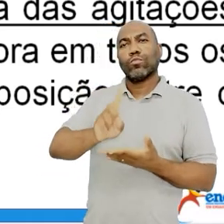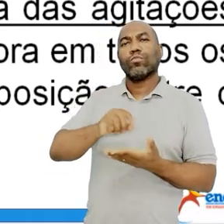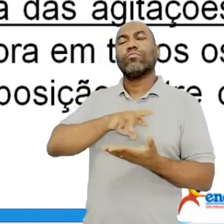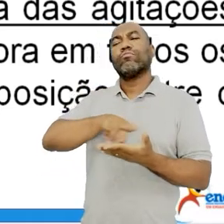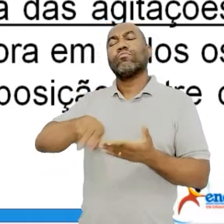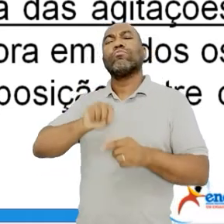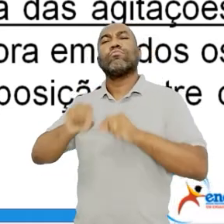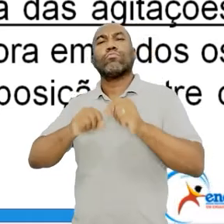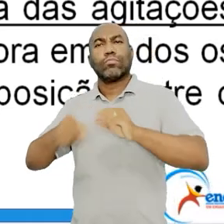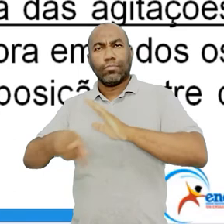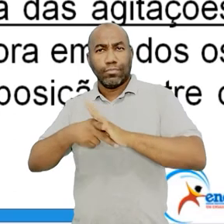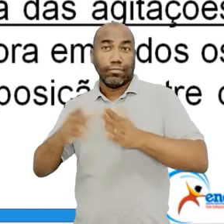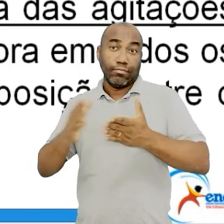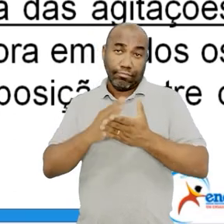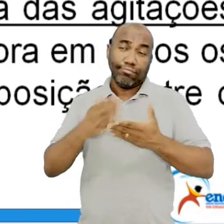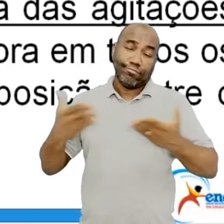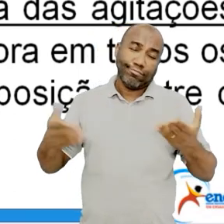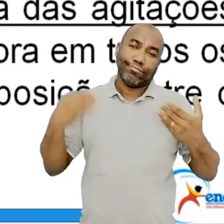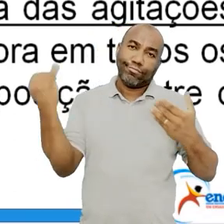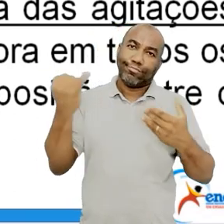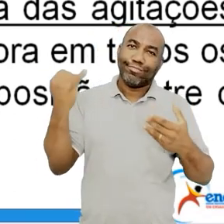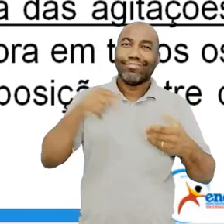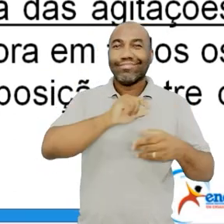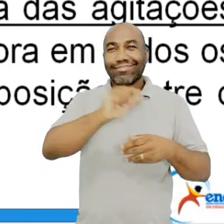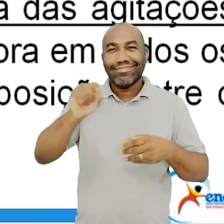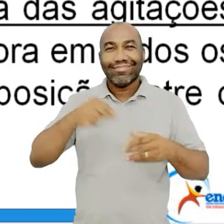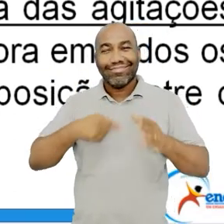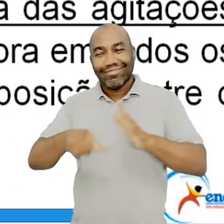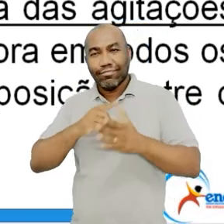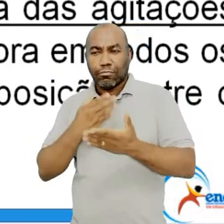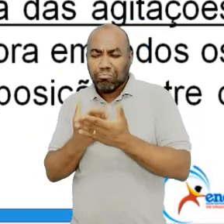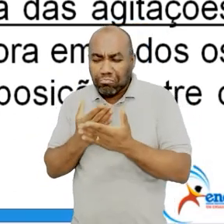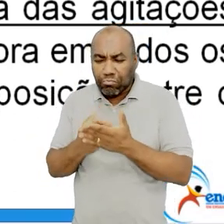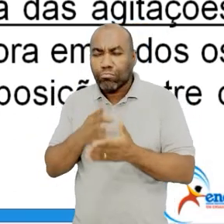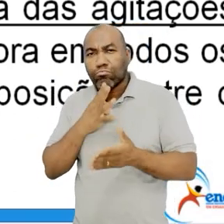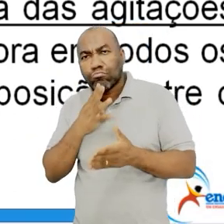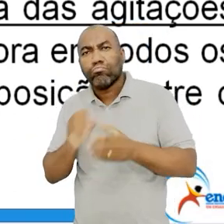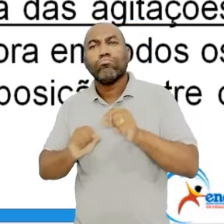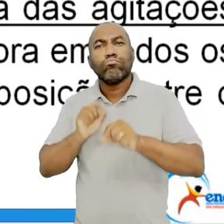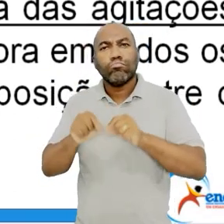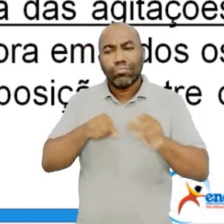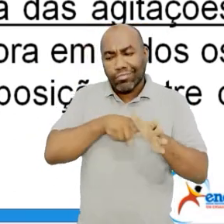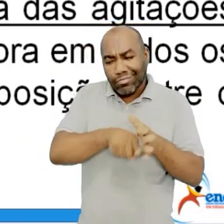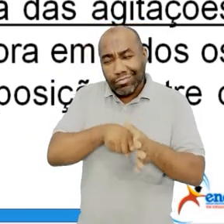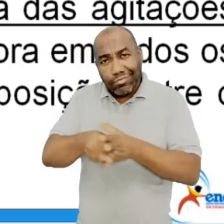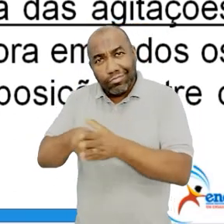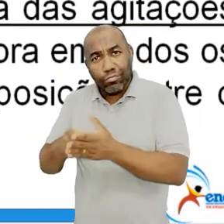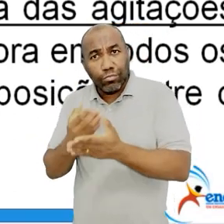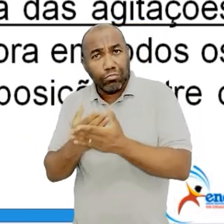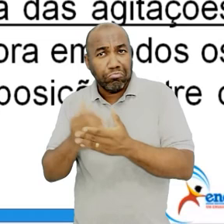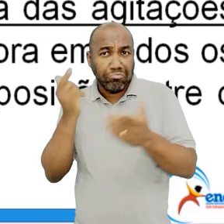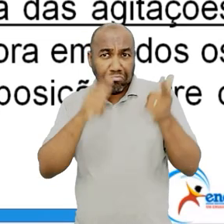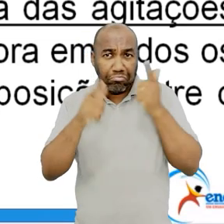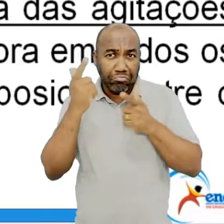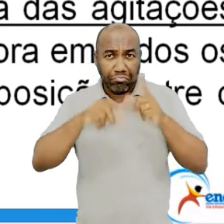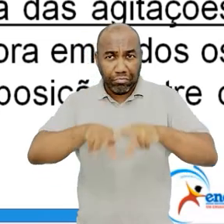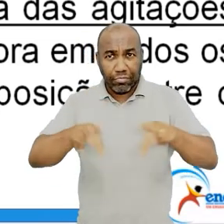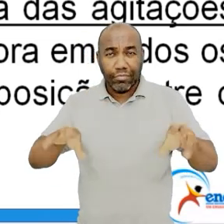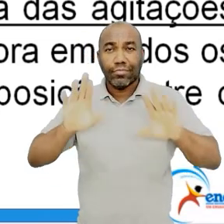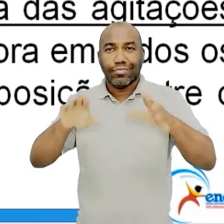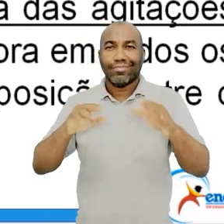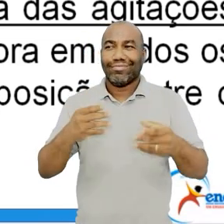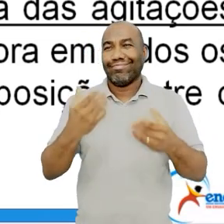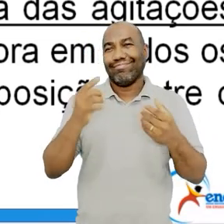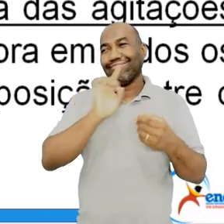Então, nem sempre todos faziam parte da mesma revista, já que cada uma tinha um objetivo diferente.